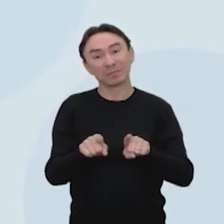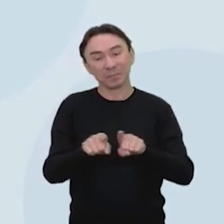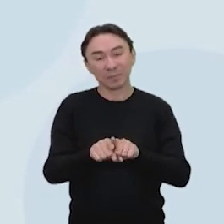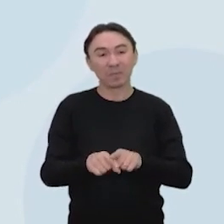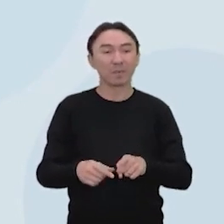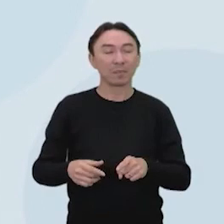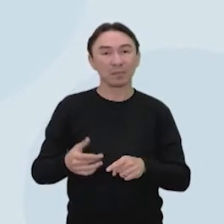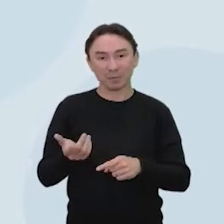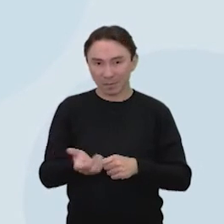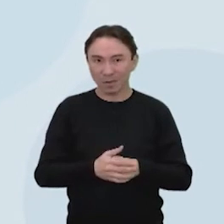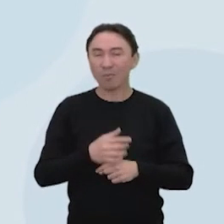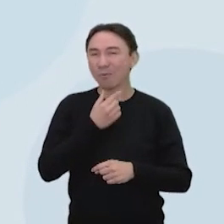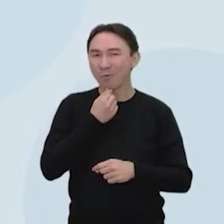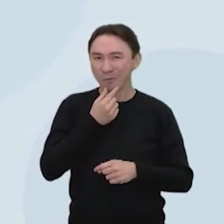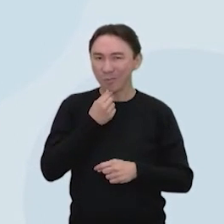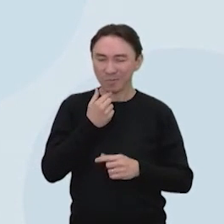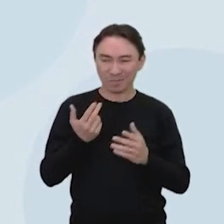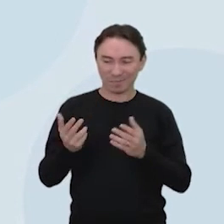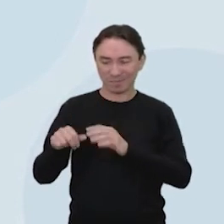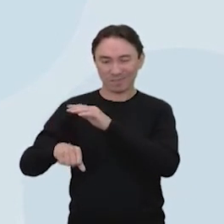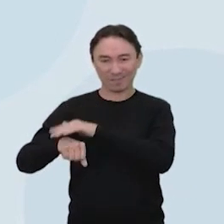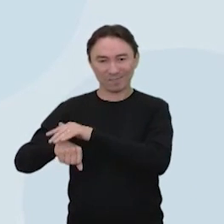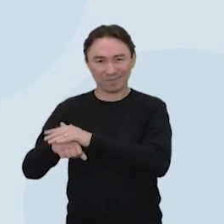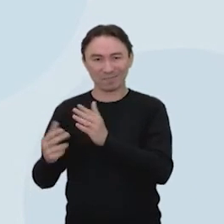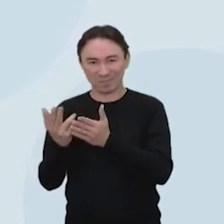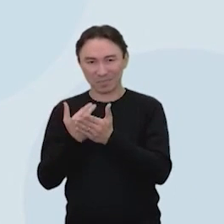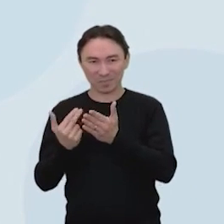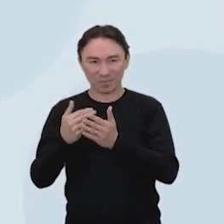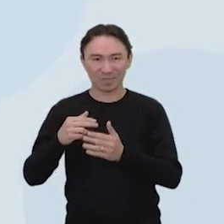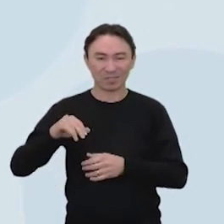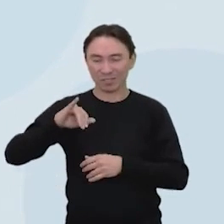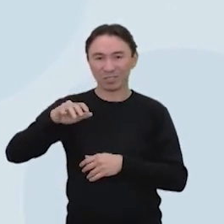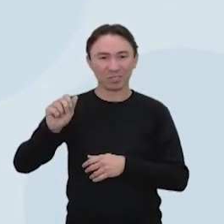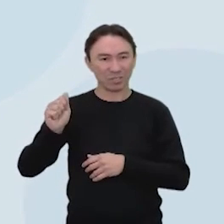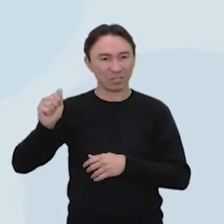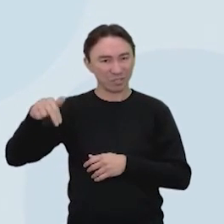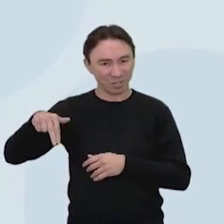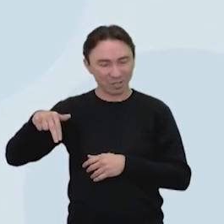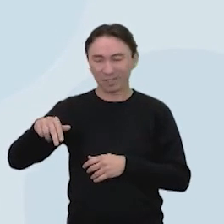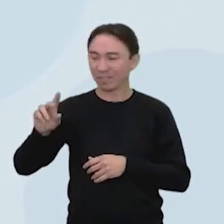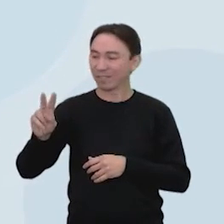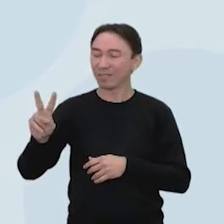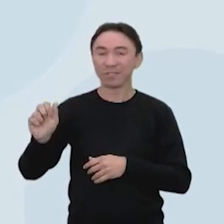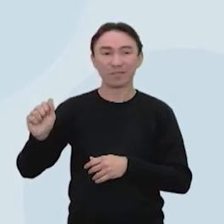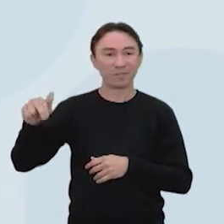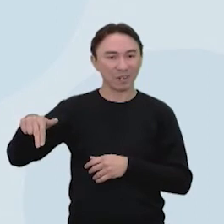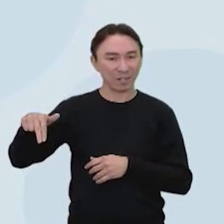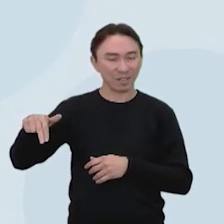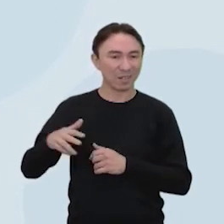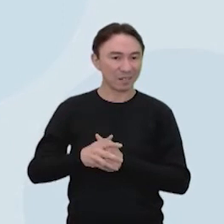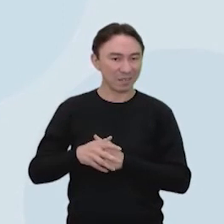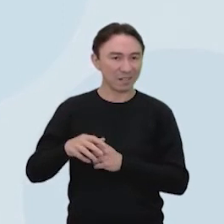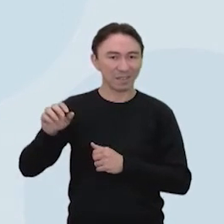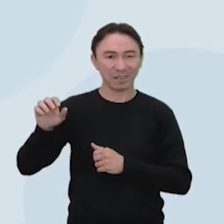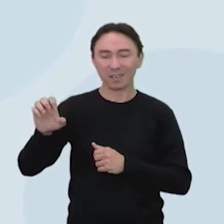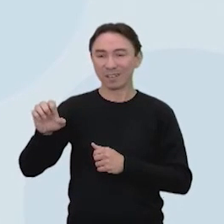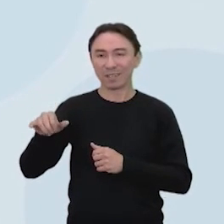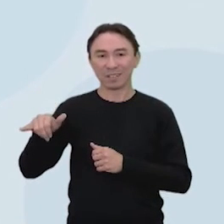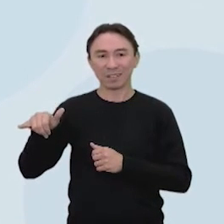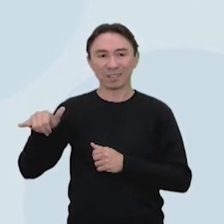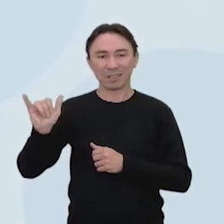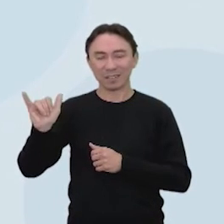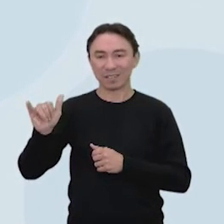Van Eyck, já pintou duas pessoas que eram muito ricas. Ou essa casa que eles estão é deles, ou é